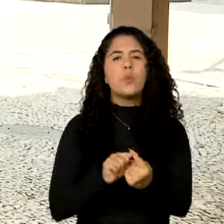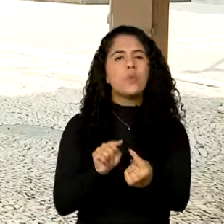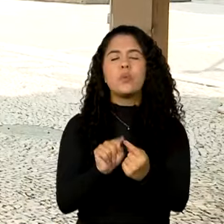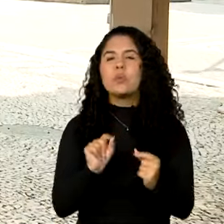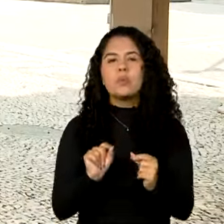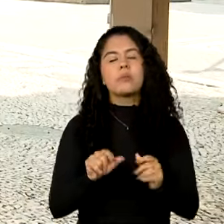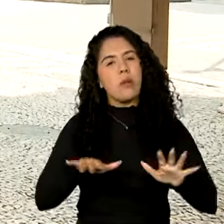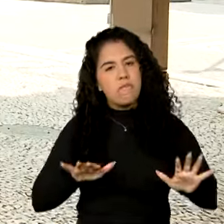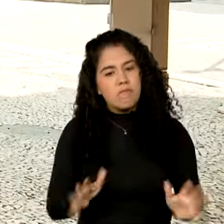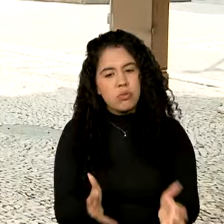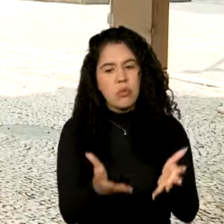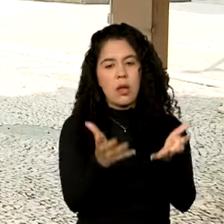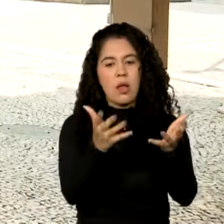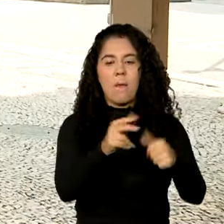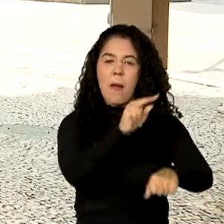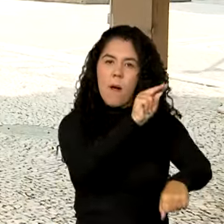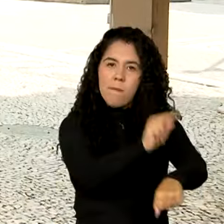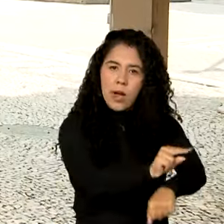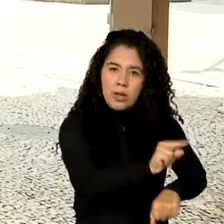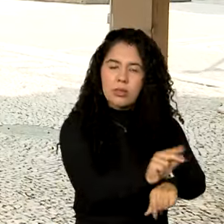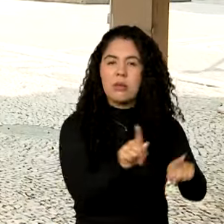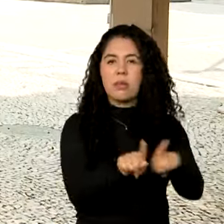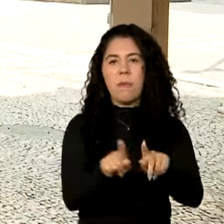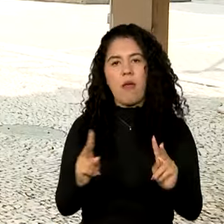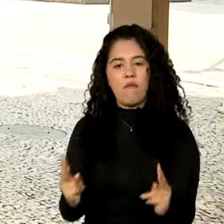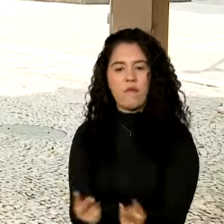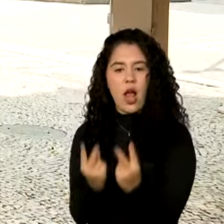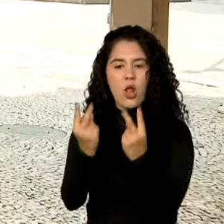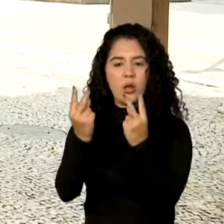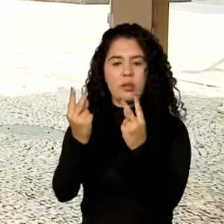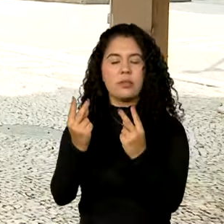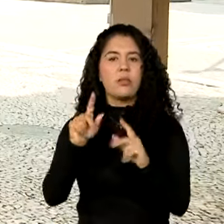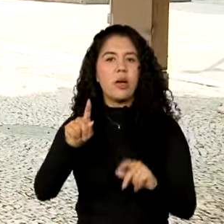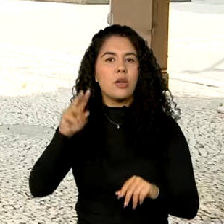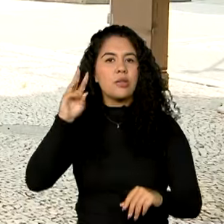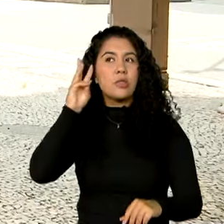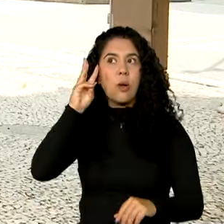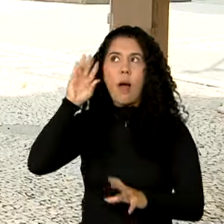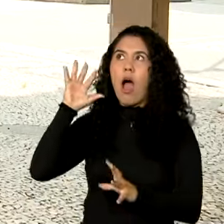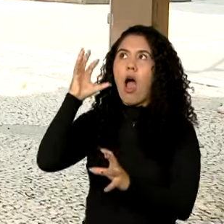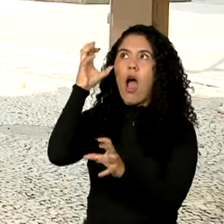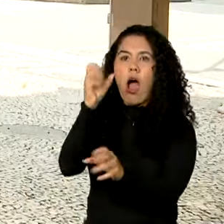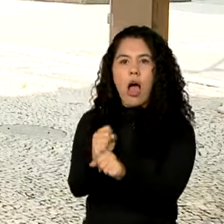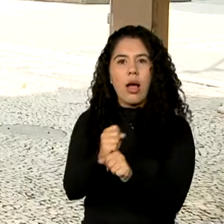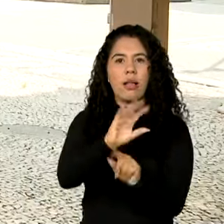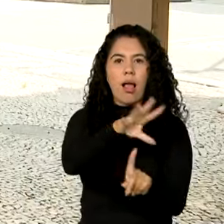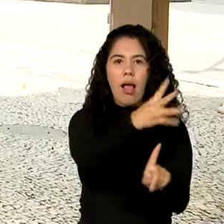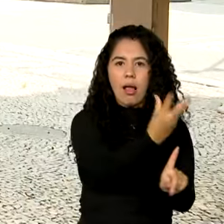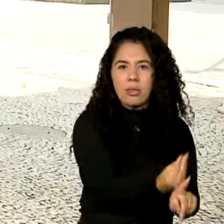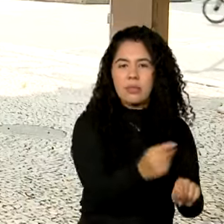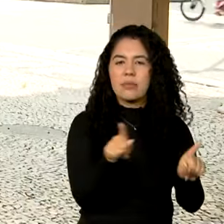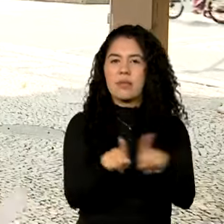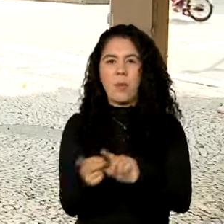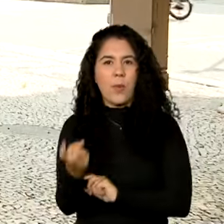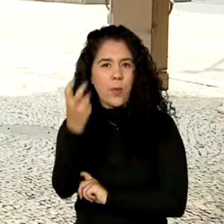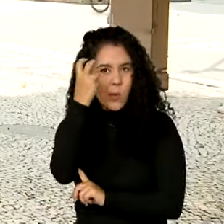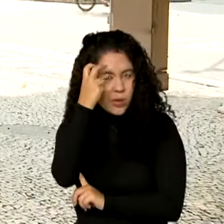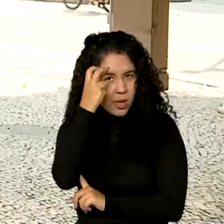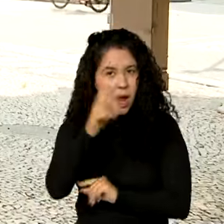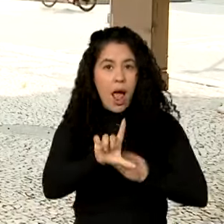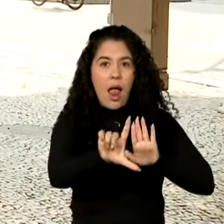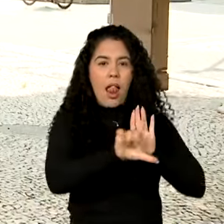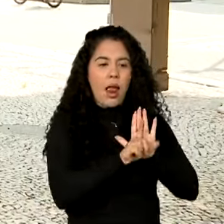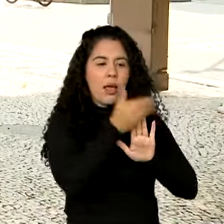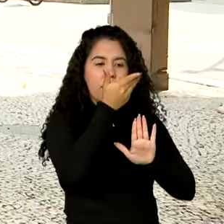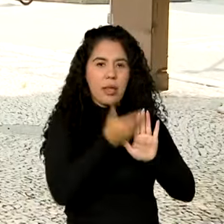ações de preservação e de valorização da memória histórica, artística e cultural. A lei,